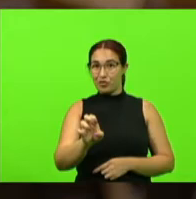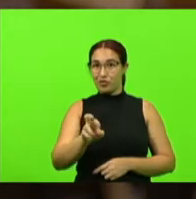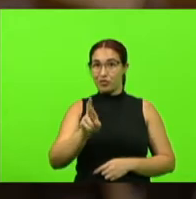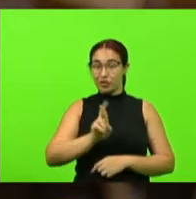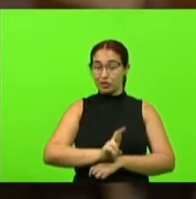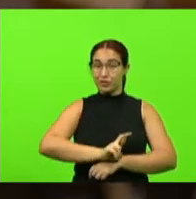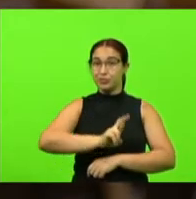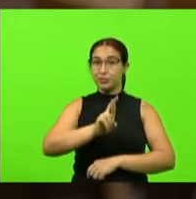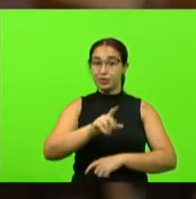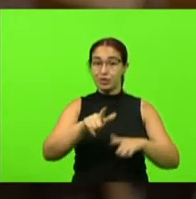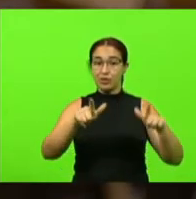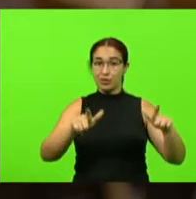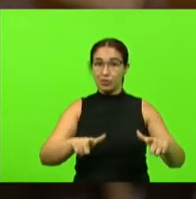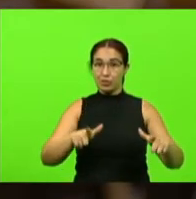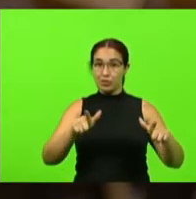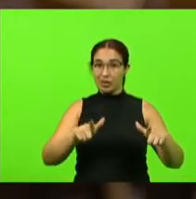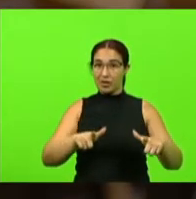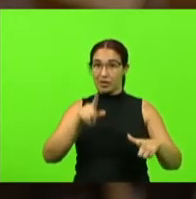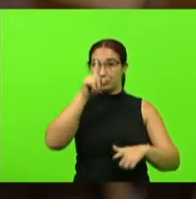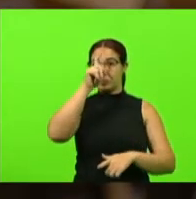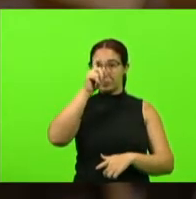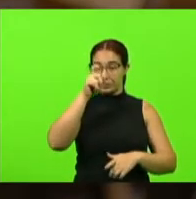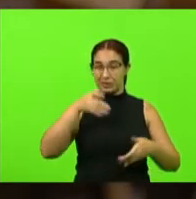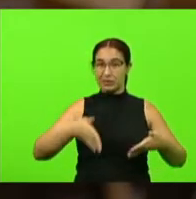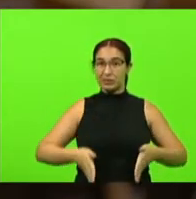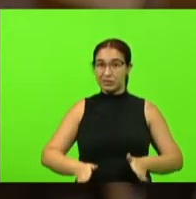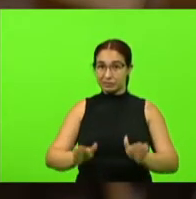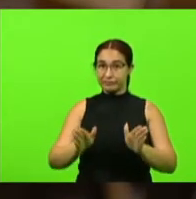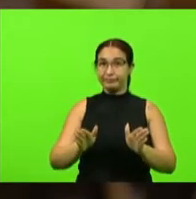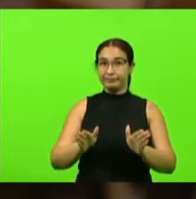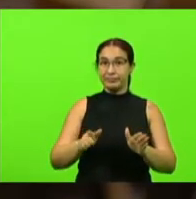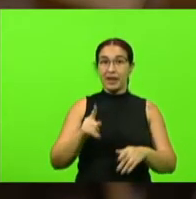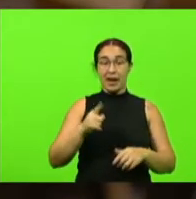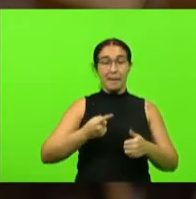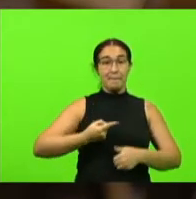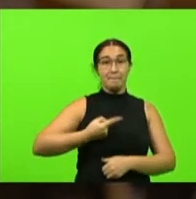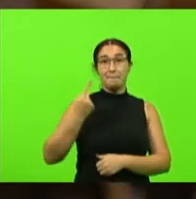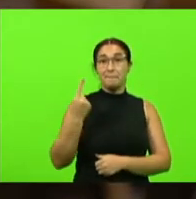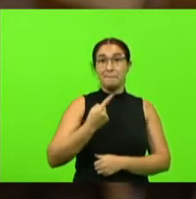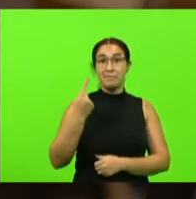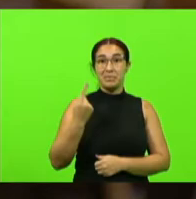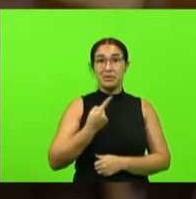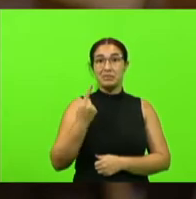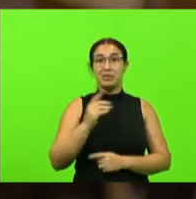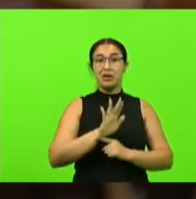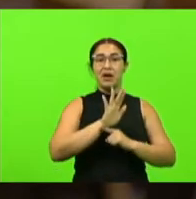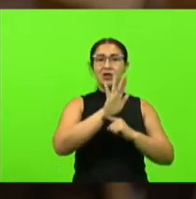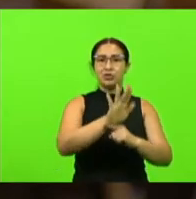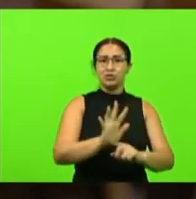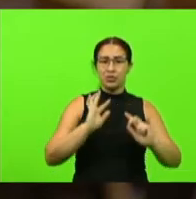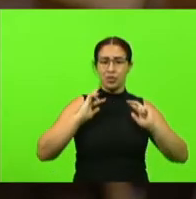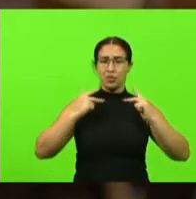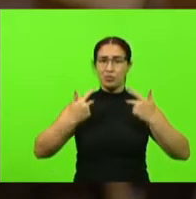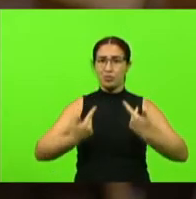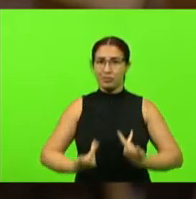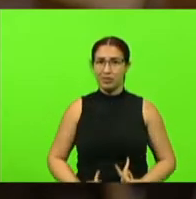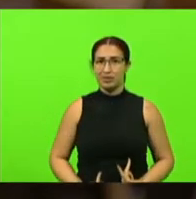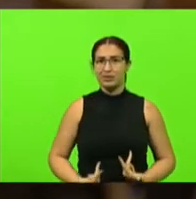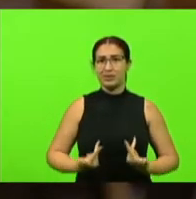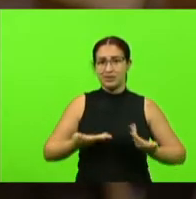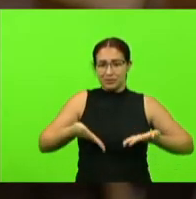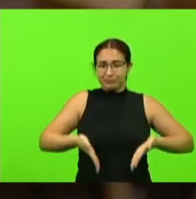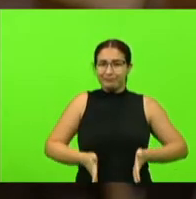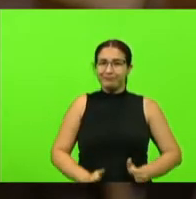durante 14 anos foi a pioneira na introdução de ações de humanização do parto e também